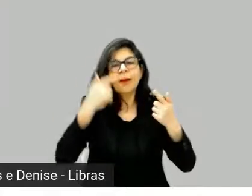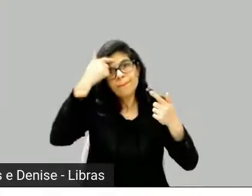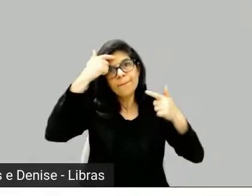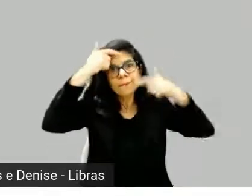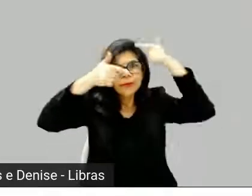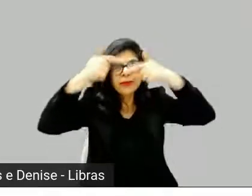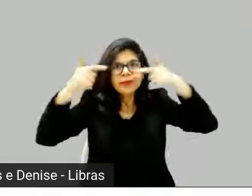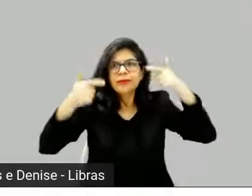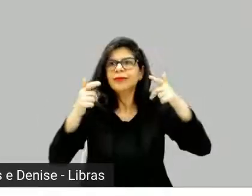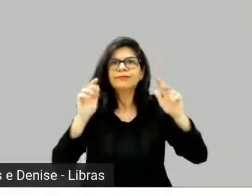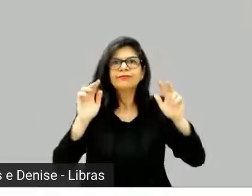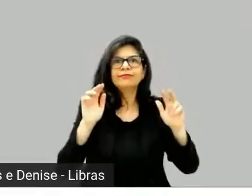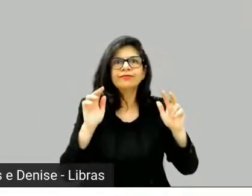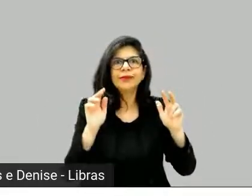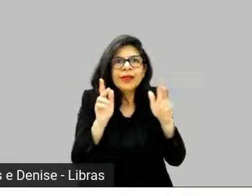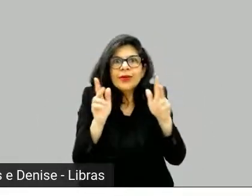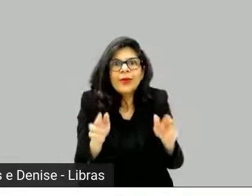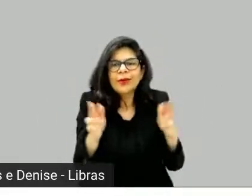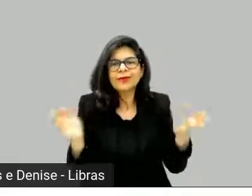que acontece depois.